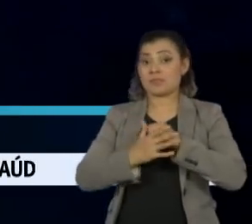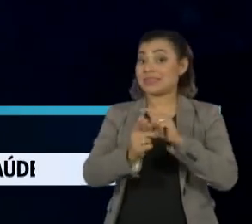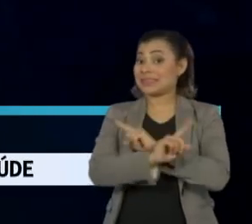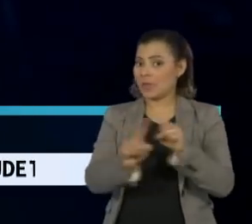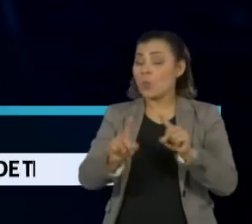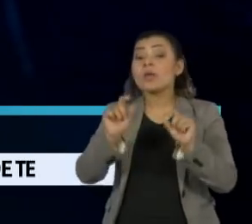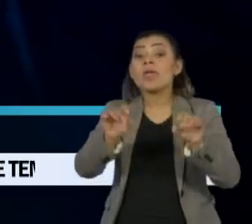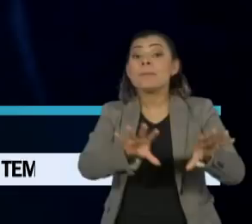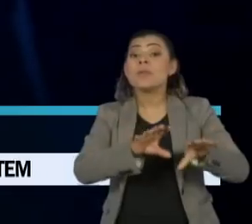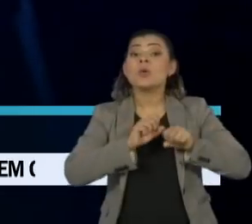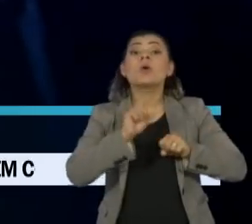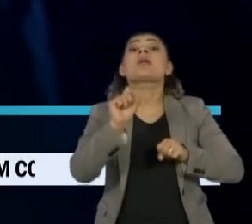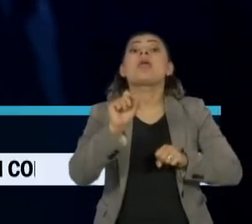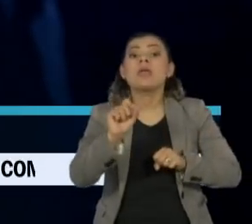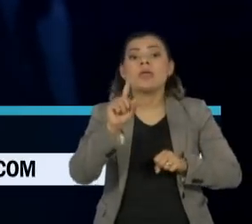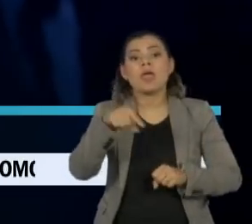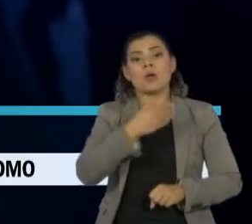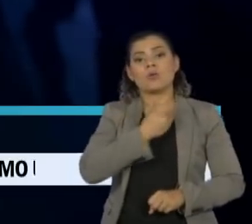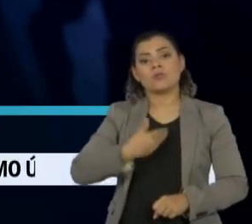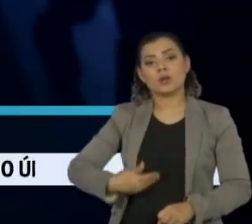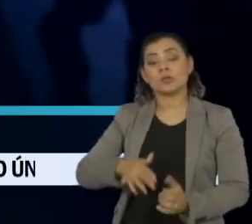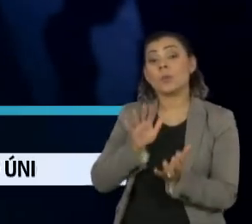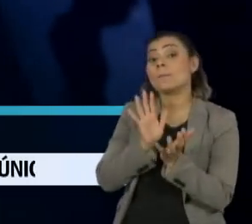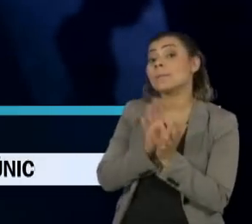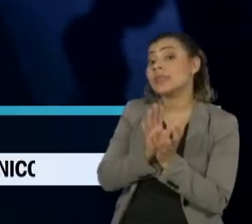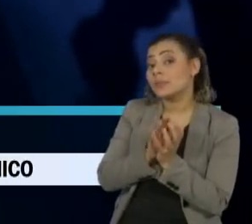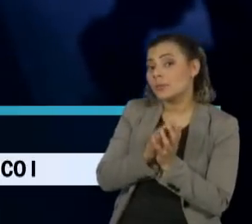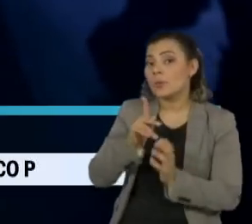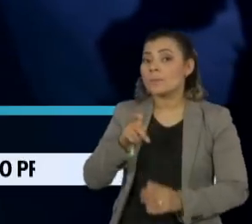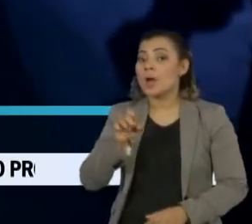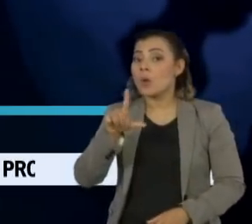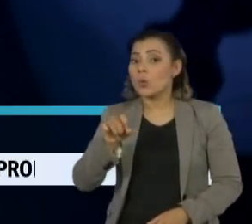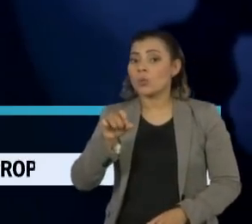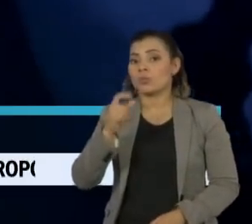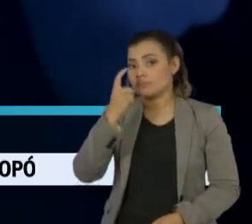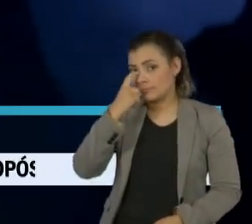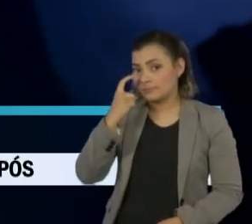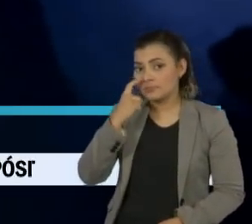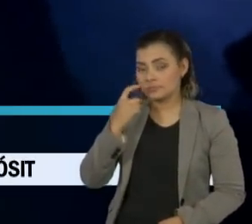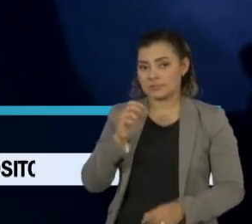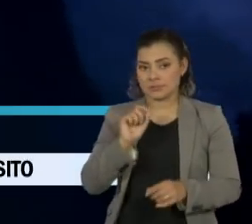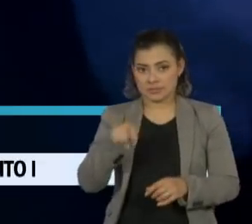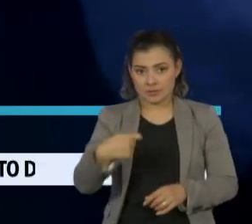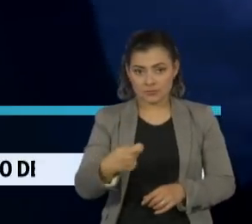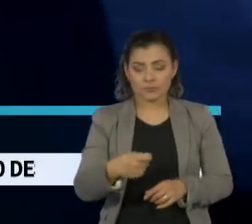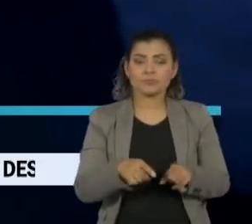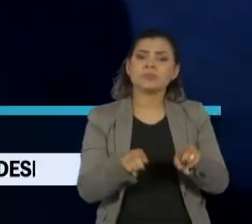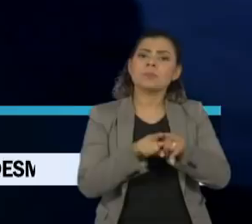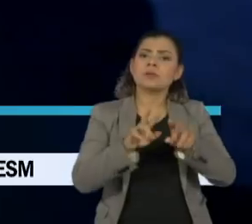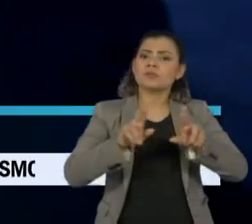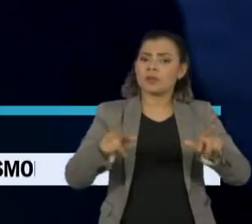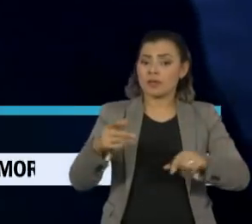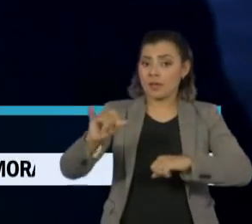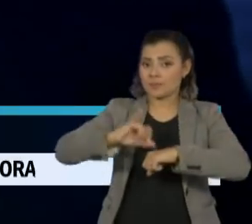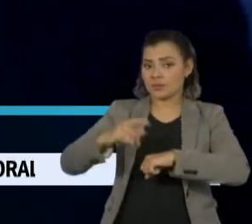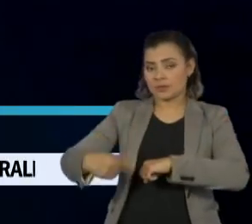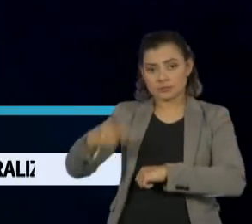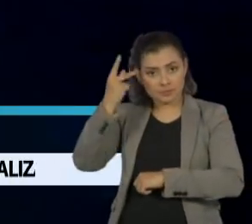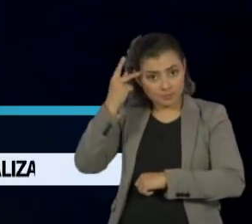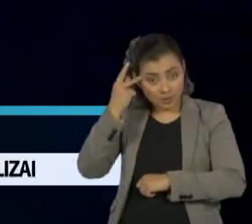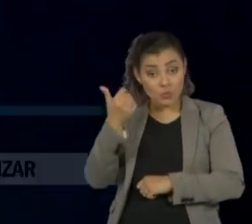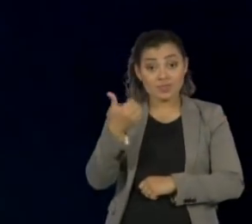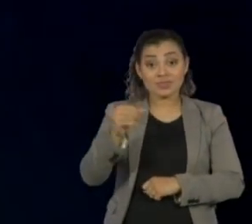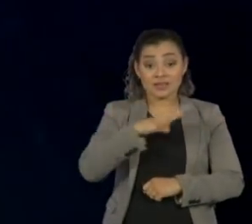testou positivo para o vírus foi o governador de Pernambuco, Paulo Câmara. E veja a seguir. Diferentemente da capital paulista, pelo menos 10